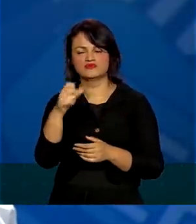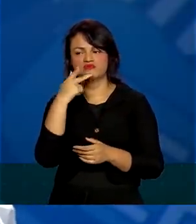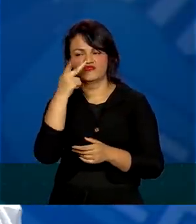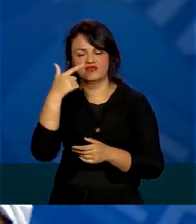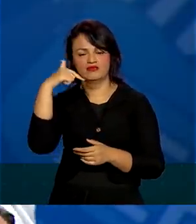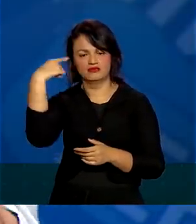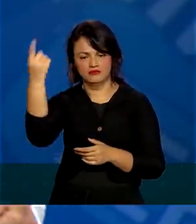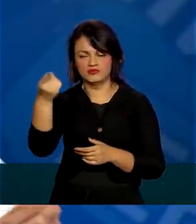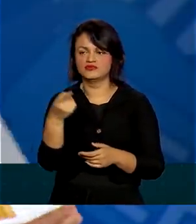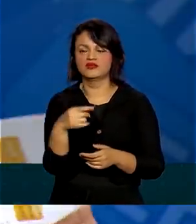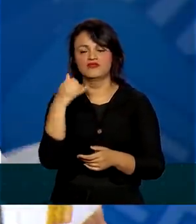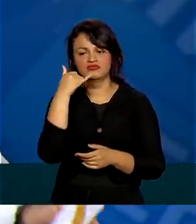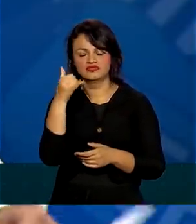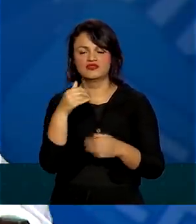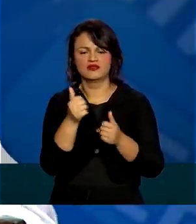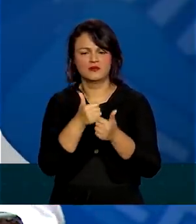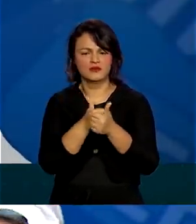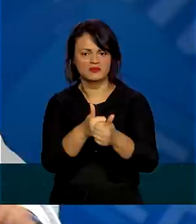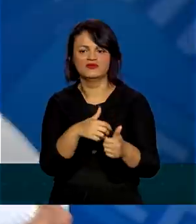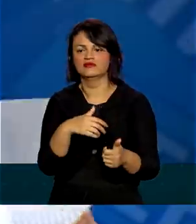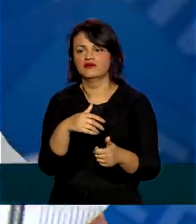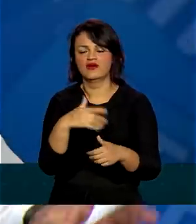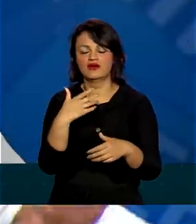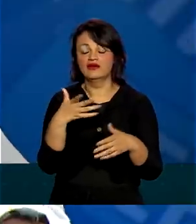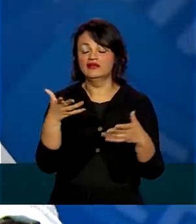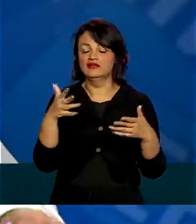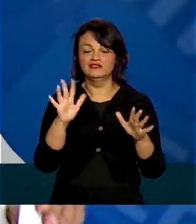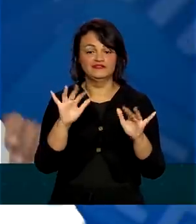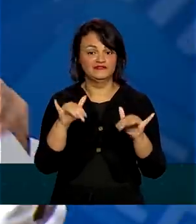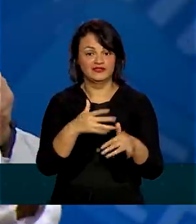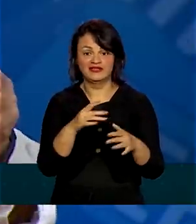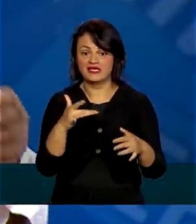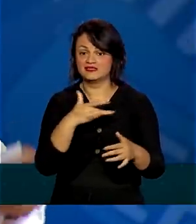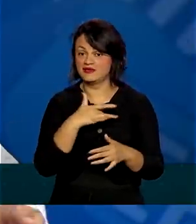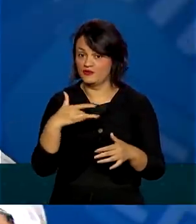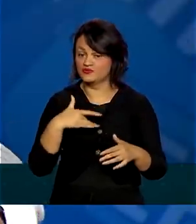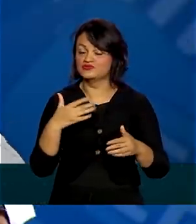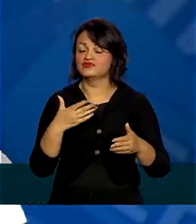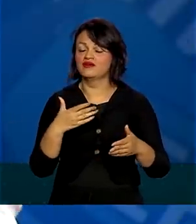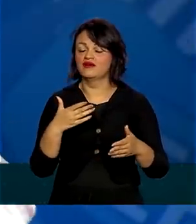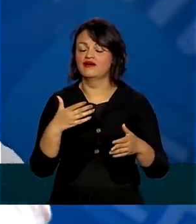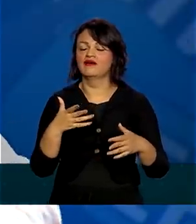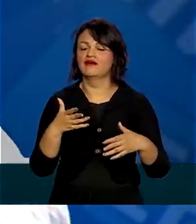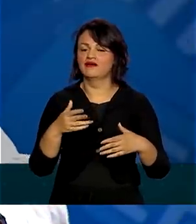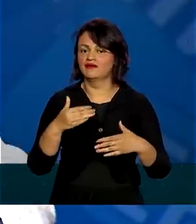os teleatendimentos, os teleacompanhamentos. Enfim, a saúde continua